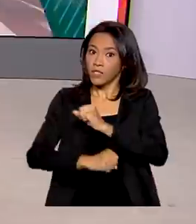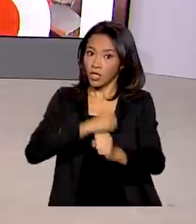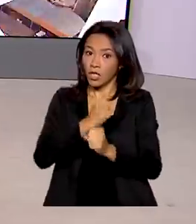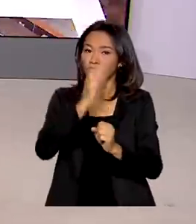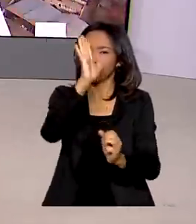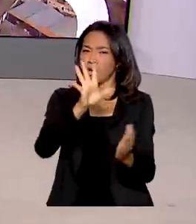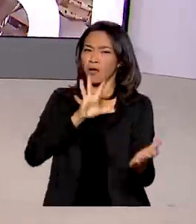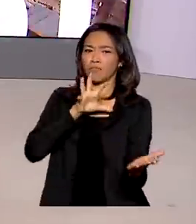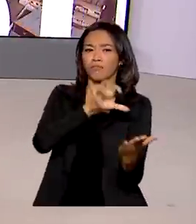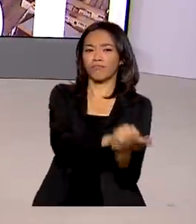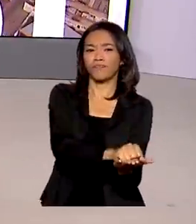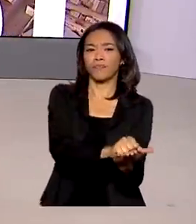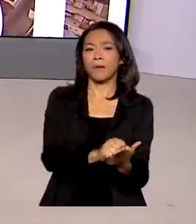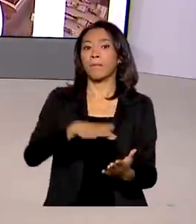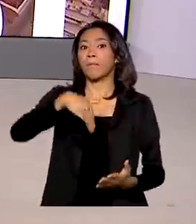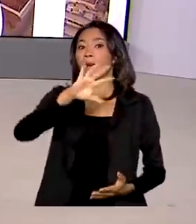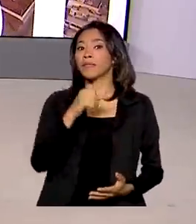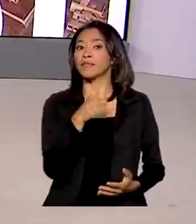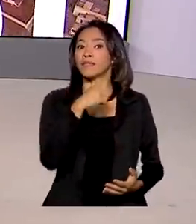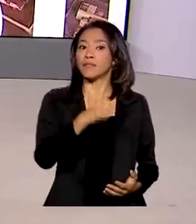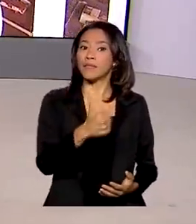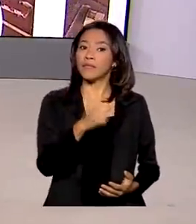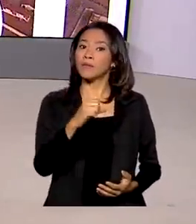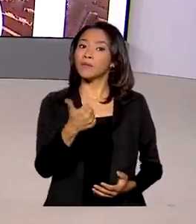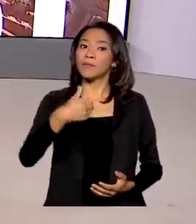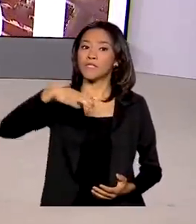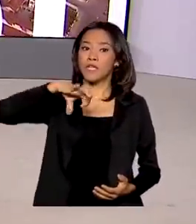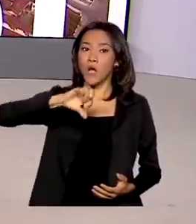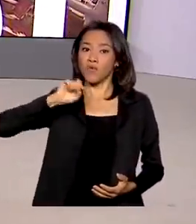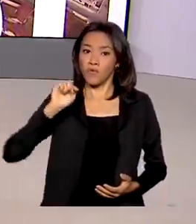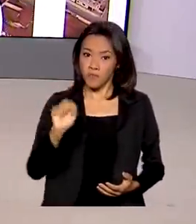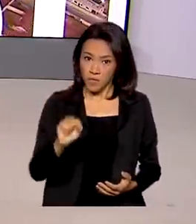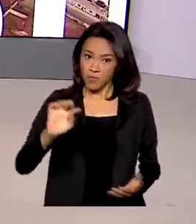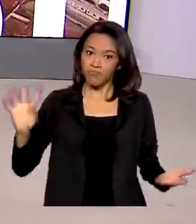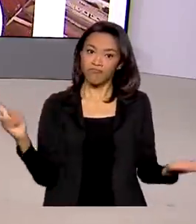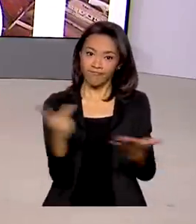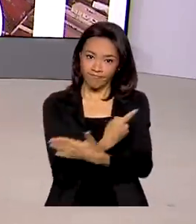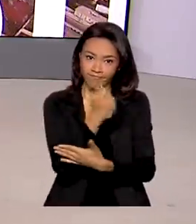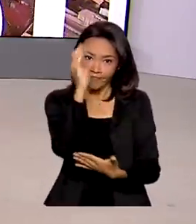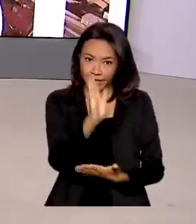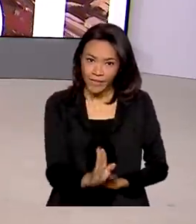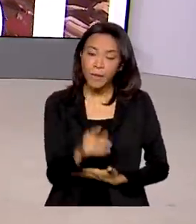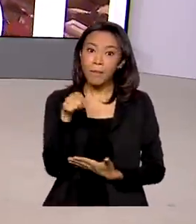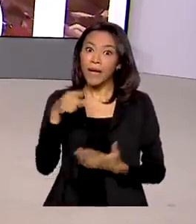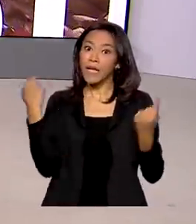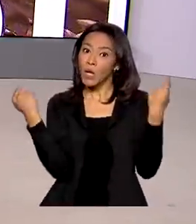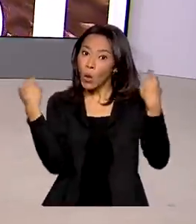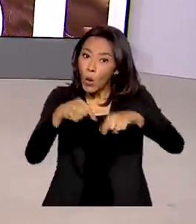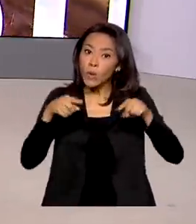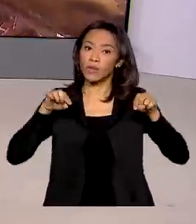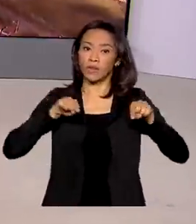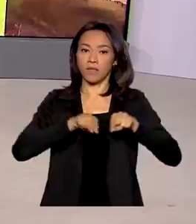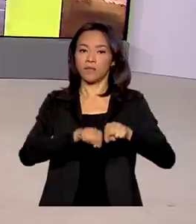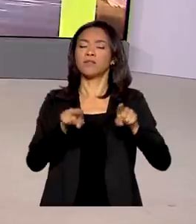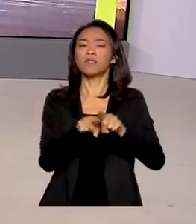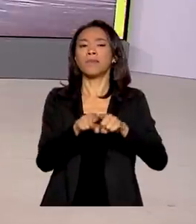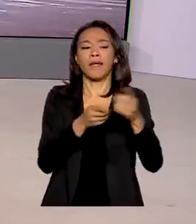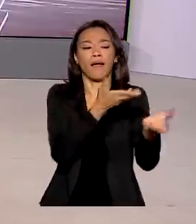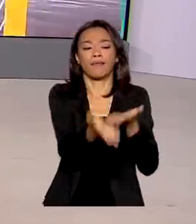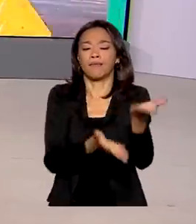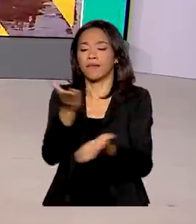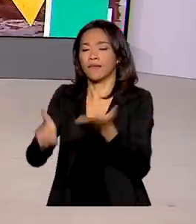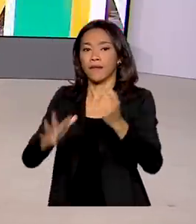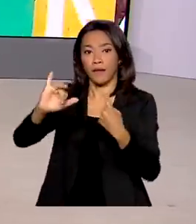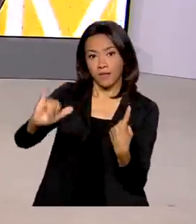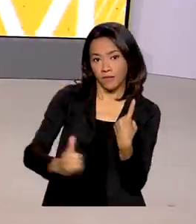registrados mais de 119 mil casos no país. Para combater esse tipo de crime e principalmente atender as vítimas,